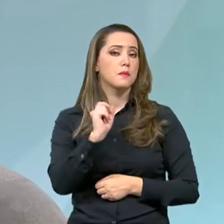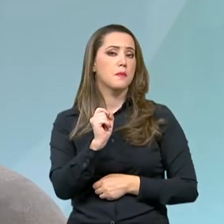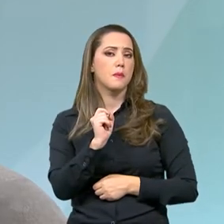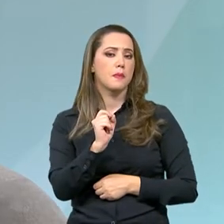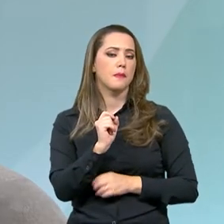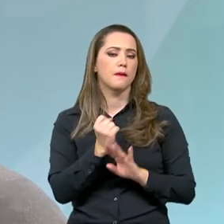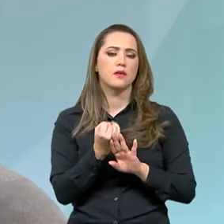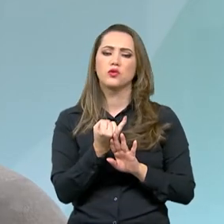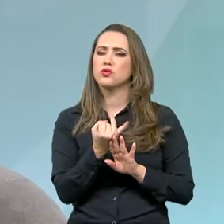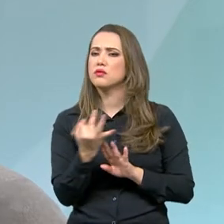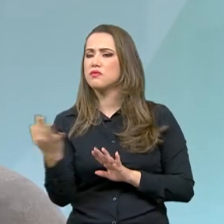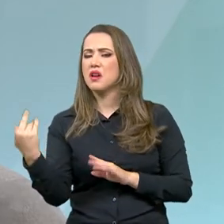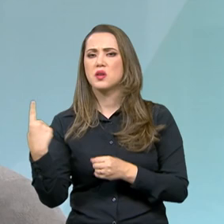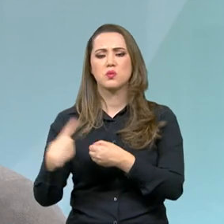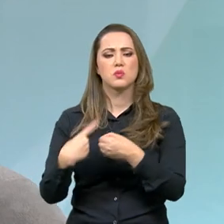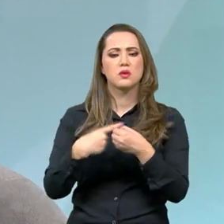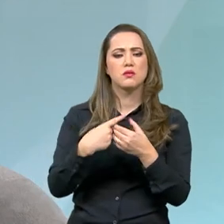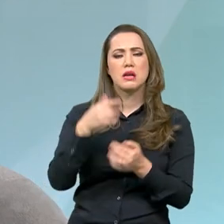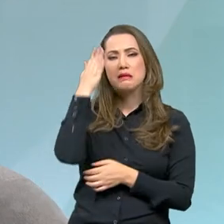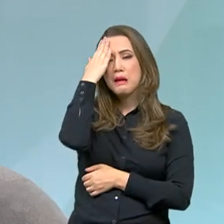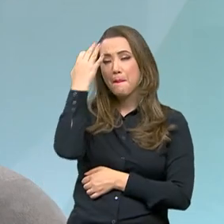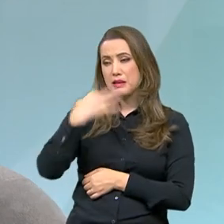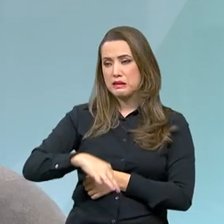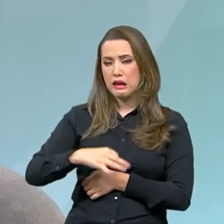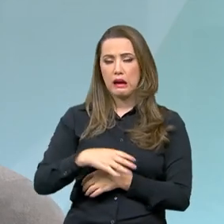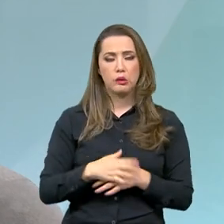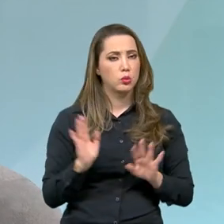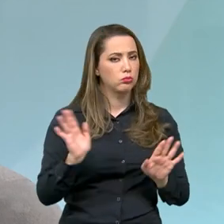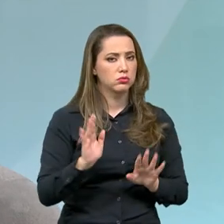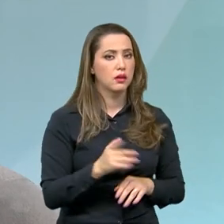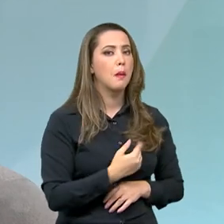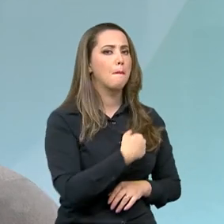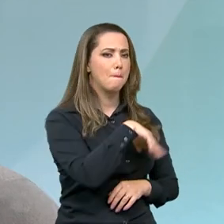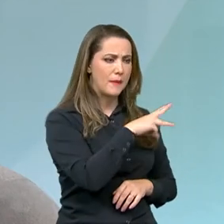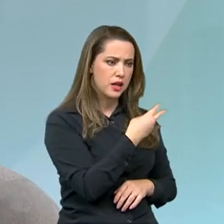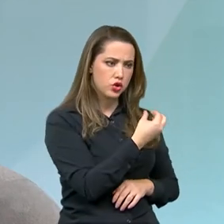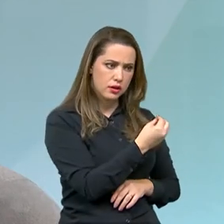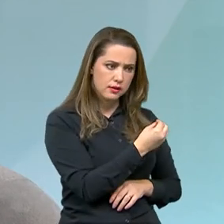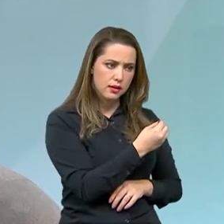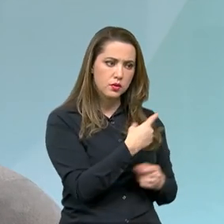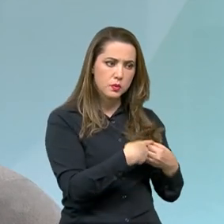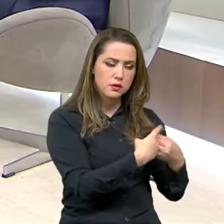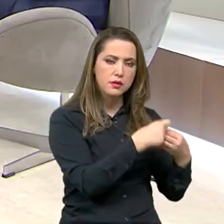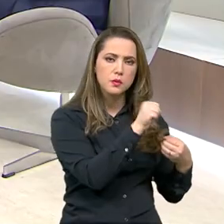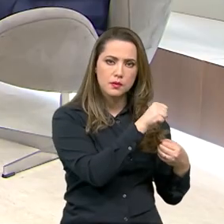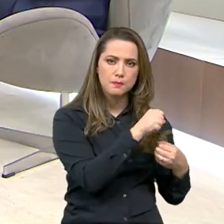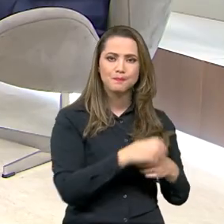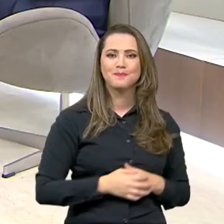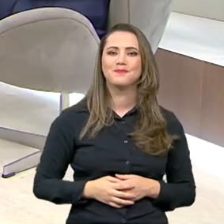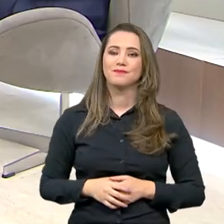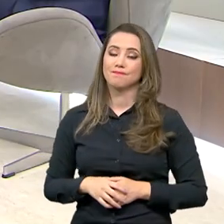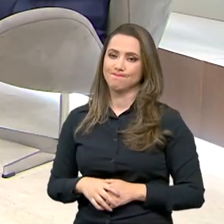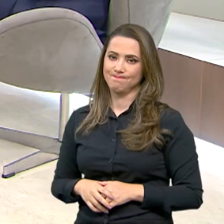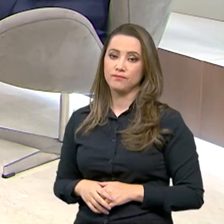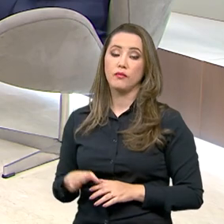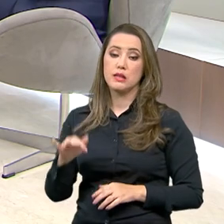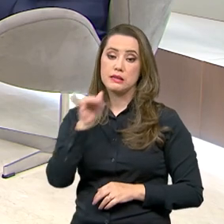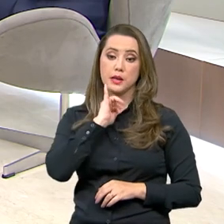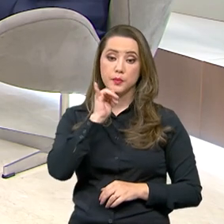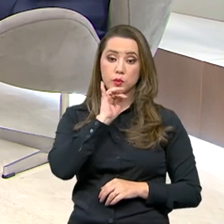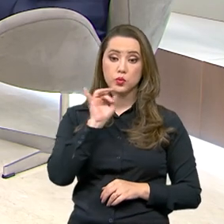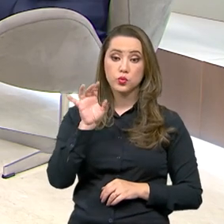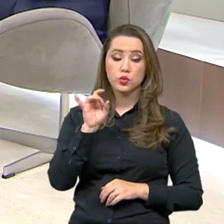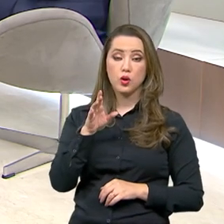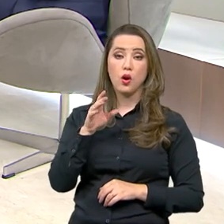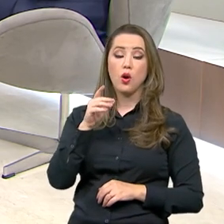São muitos municípios. não vou... Mais 300, não? Mais, certamente. Certamente. Então, por exemplo, só o